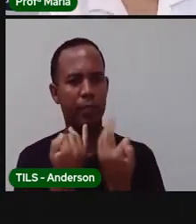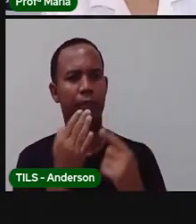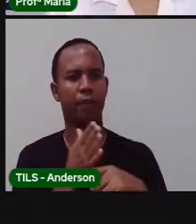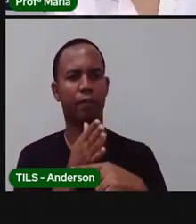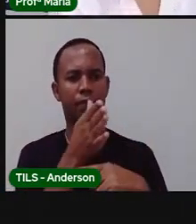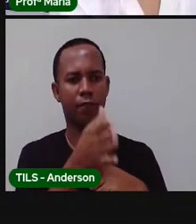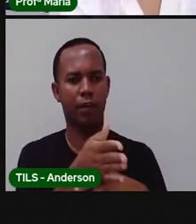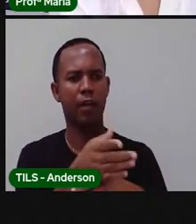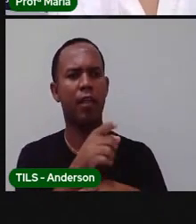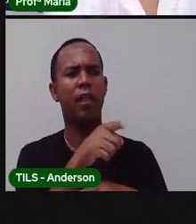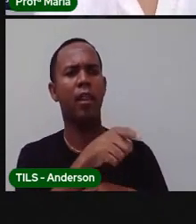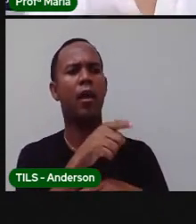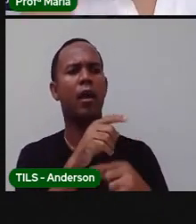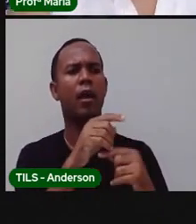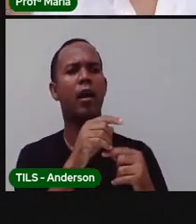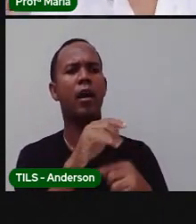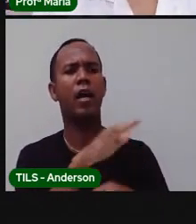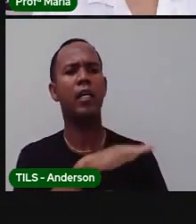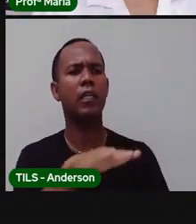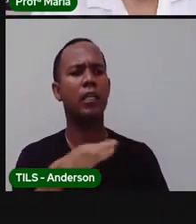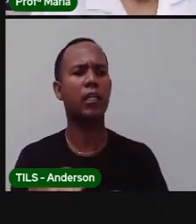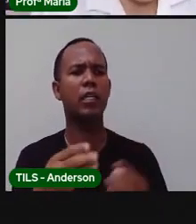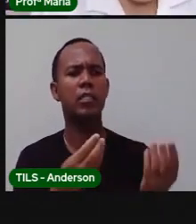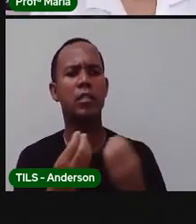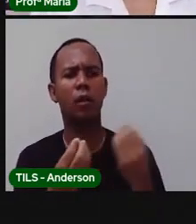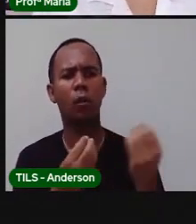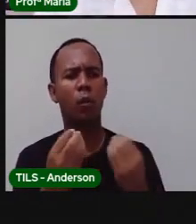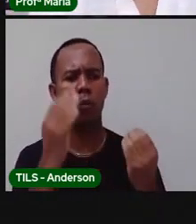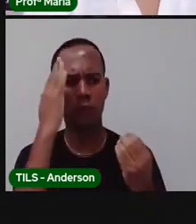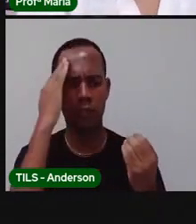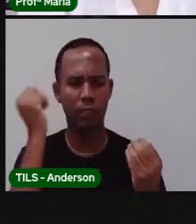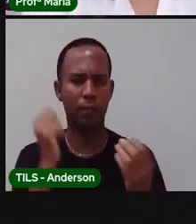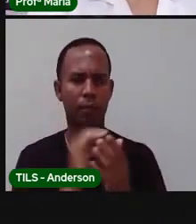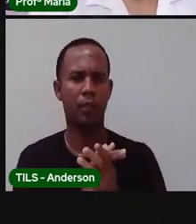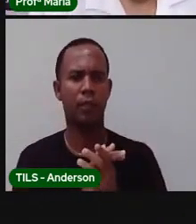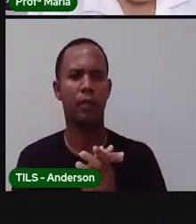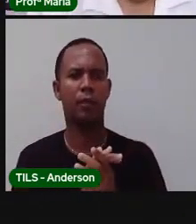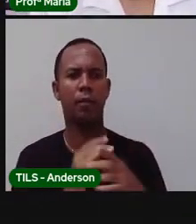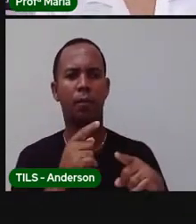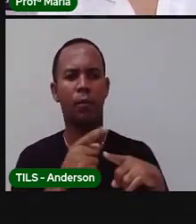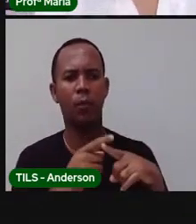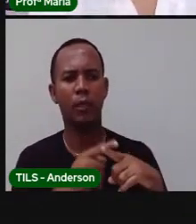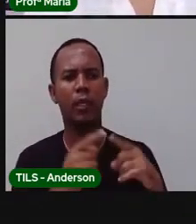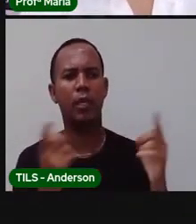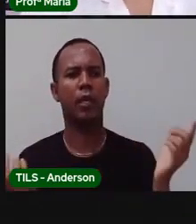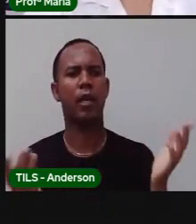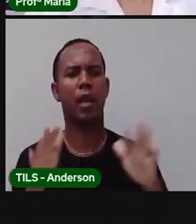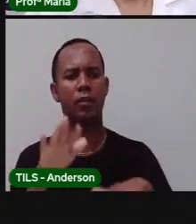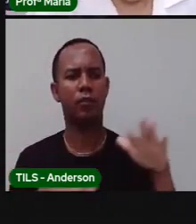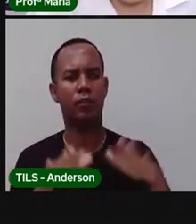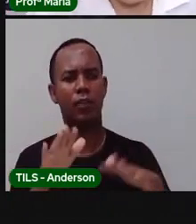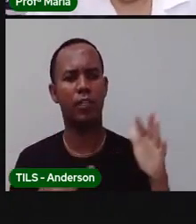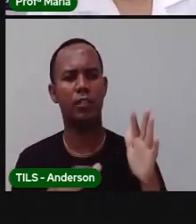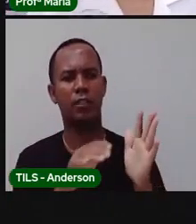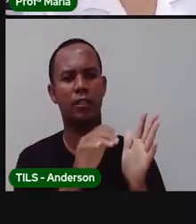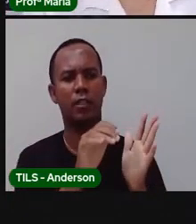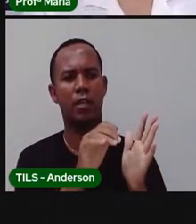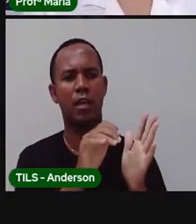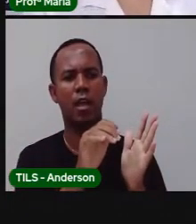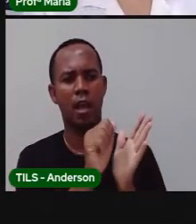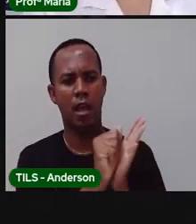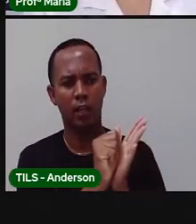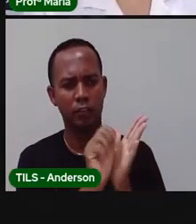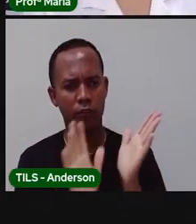com a criança, né? Que procure saber, de fato, o porquê daquela atividade e o acompanhamento